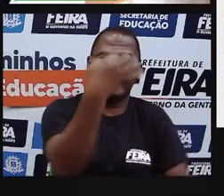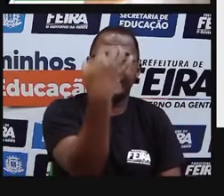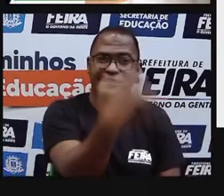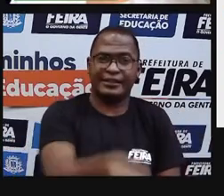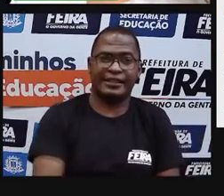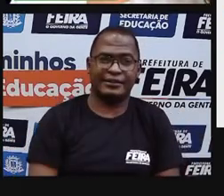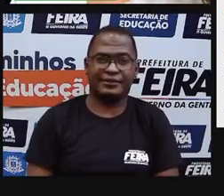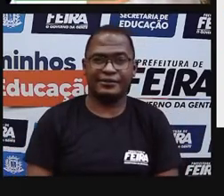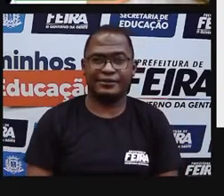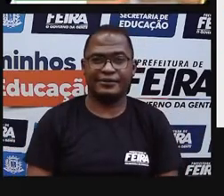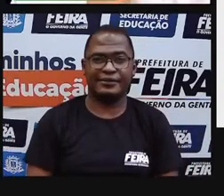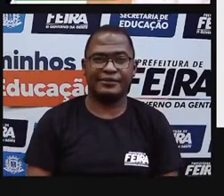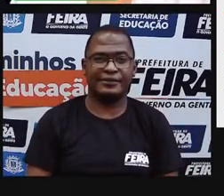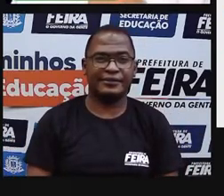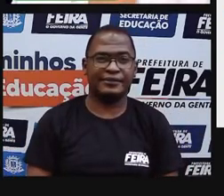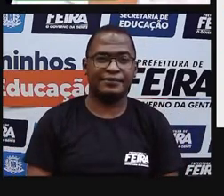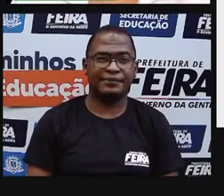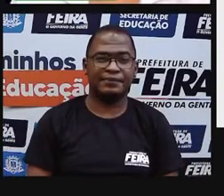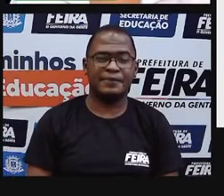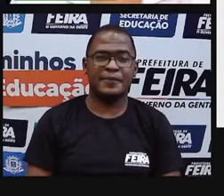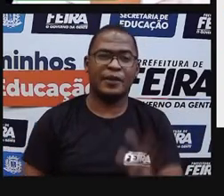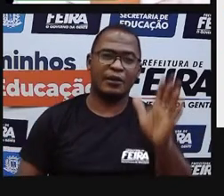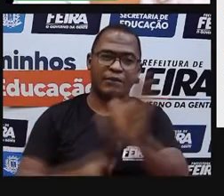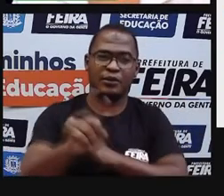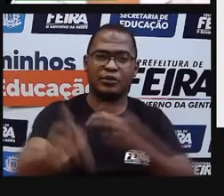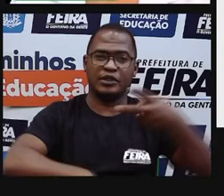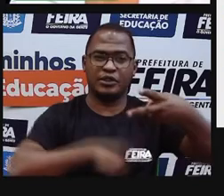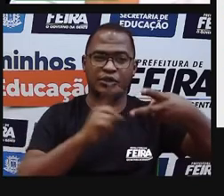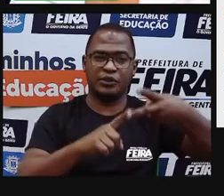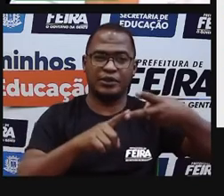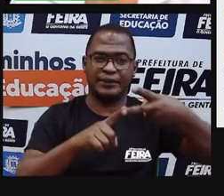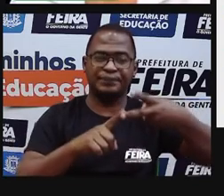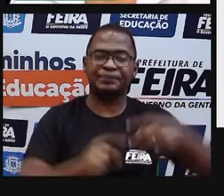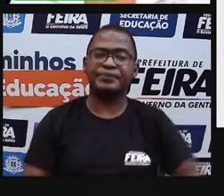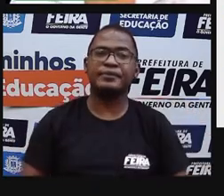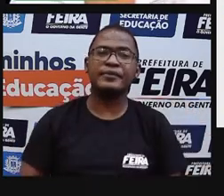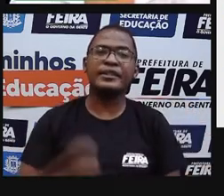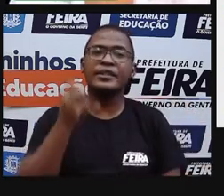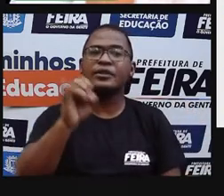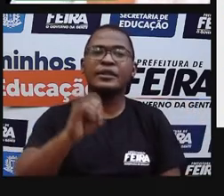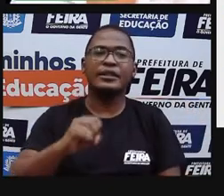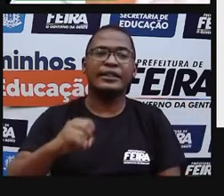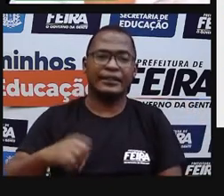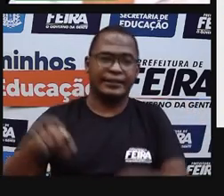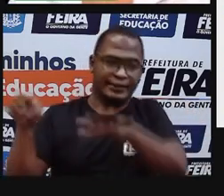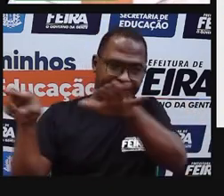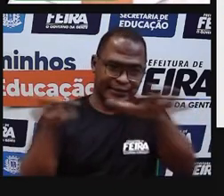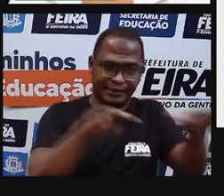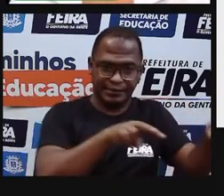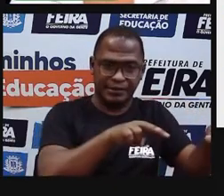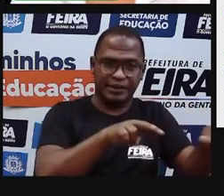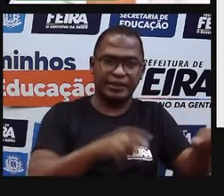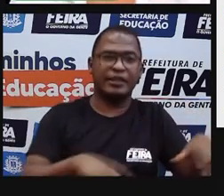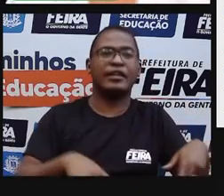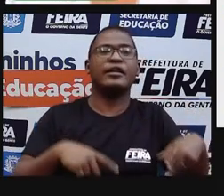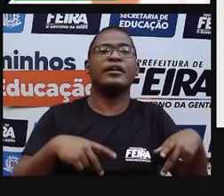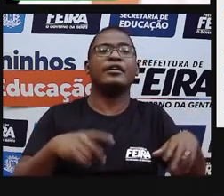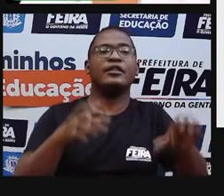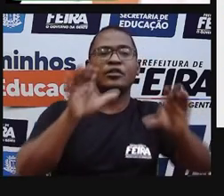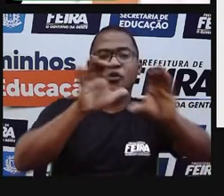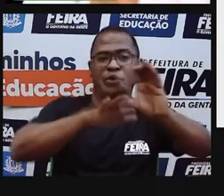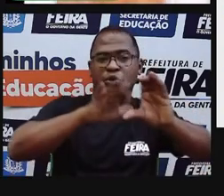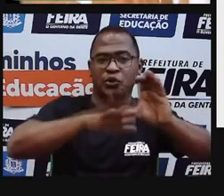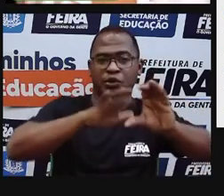Ó, certa. Próxima pergunta. Toda semana que eu vou ao shopping, a gente vai levar as crianças para